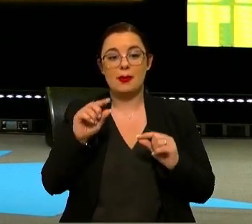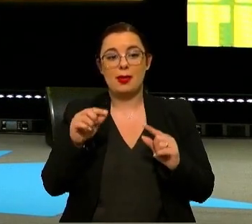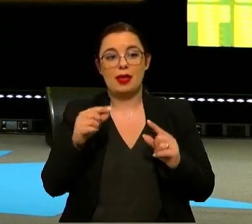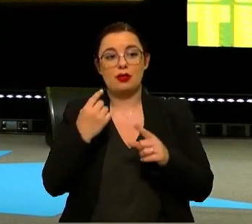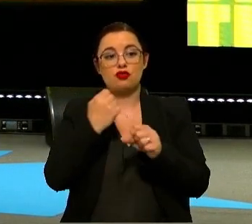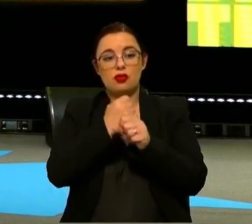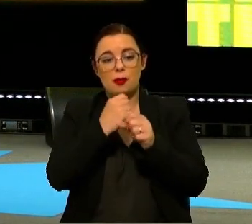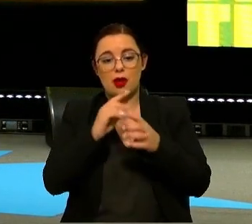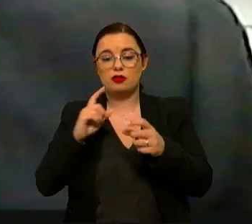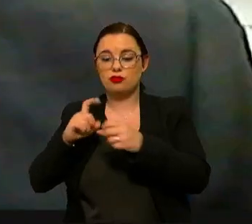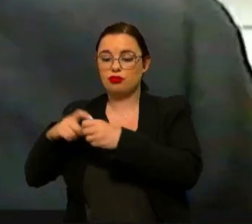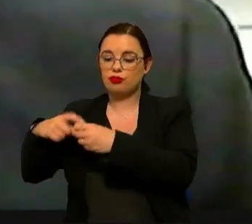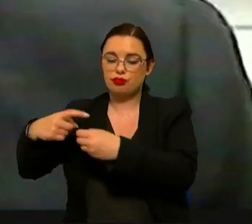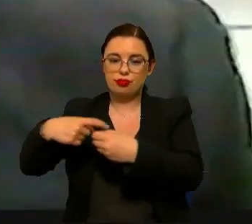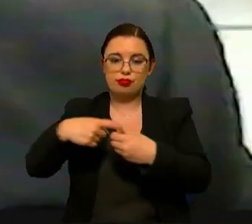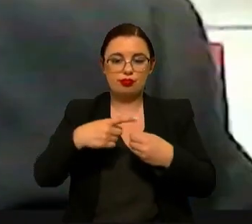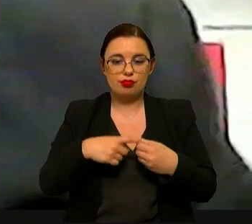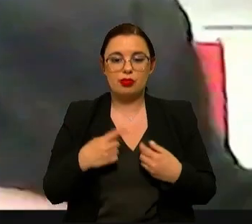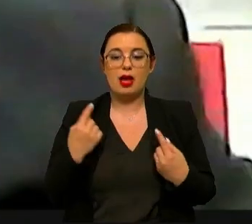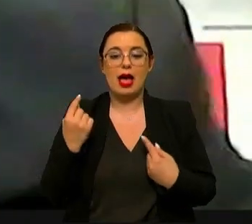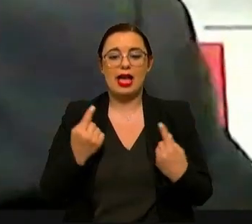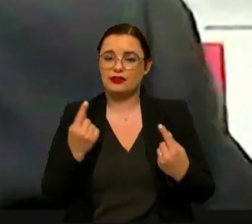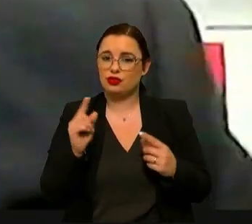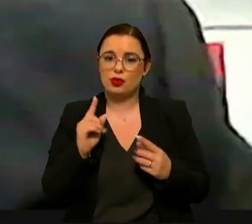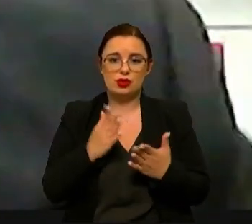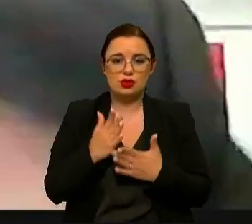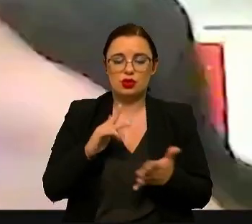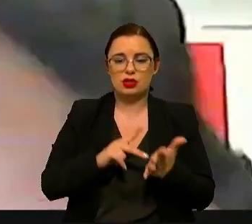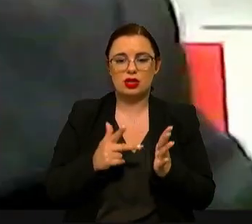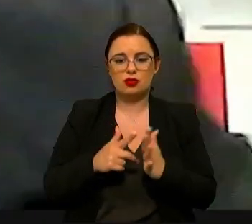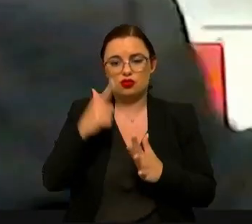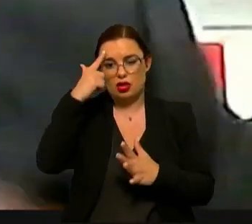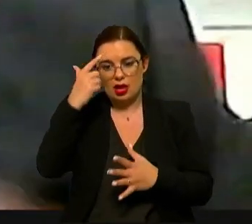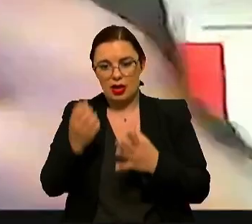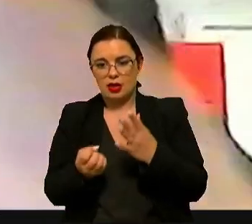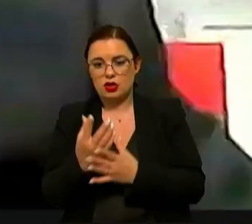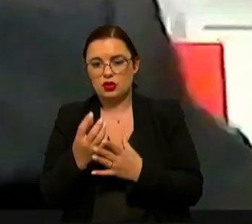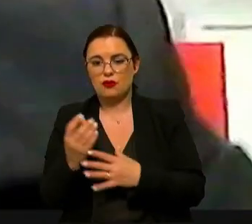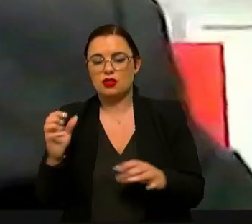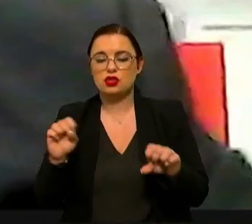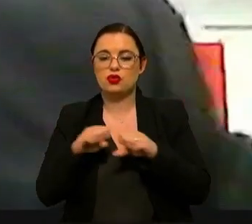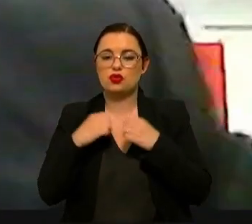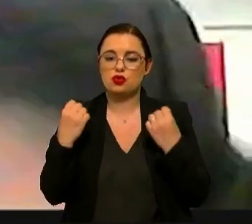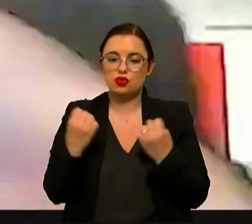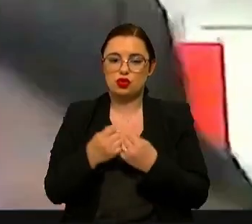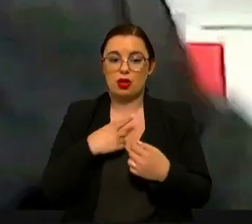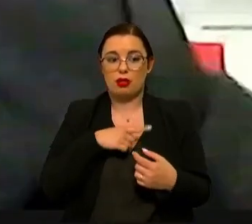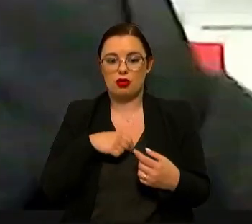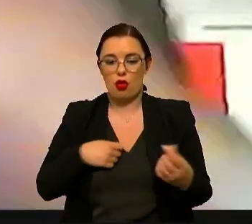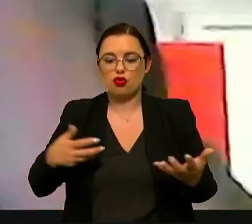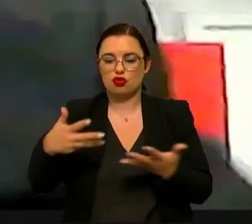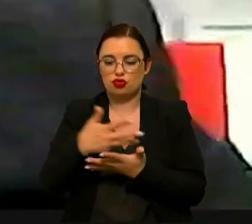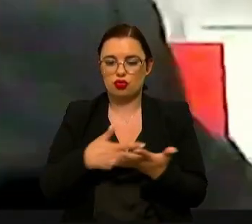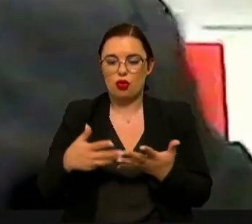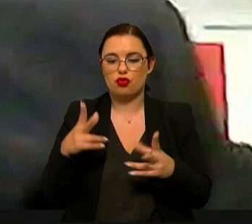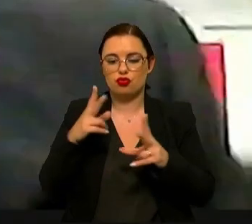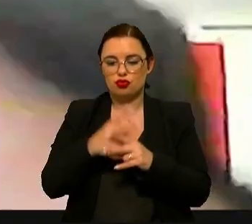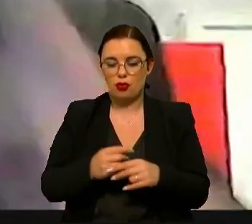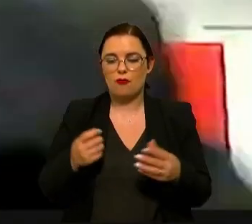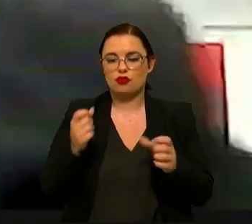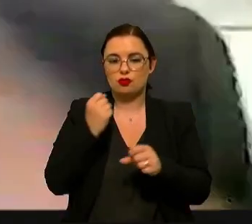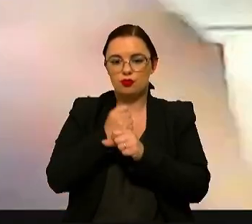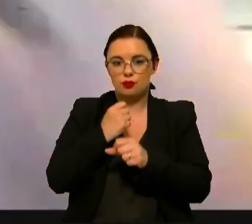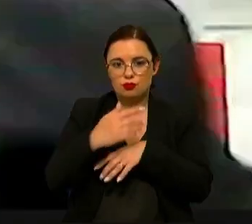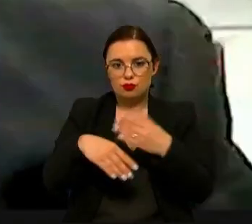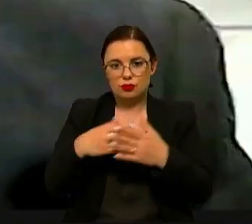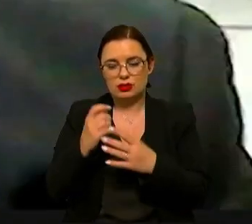colaborativos que muitas vezes não é a tecnologia mas a inovação social que também traz que novos negócios que novos processos colaborativos